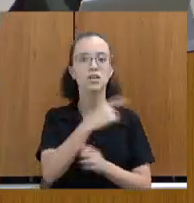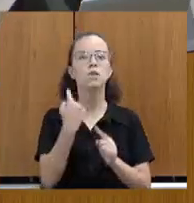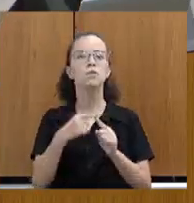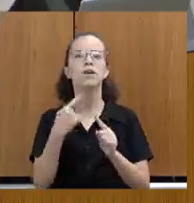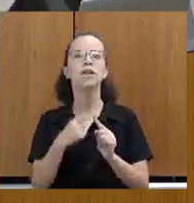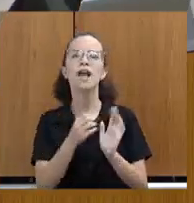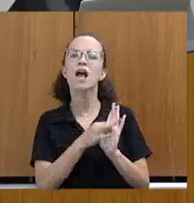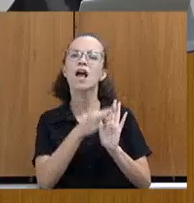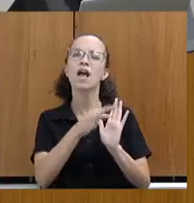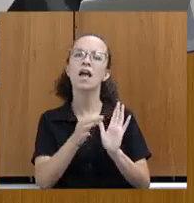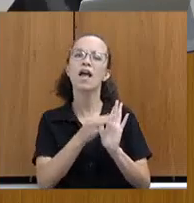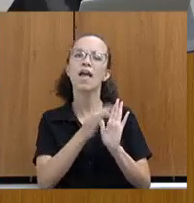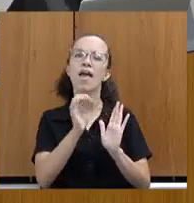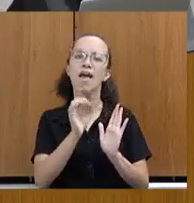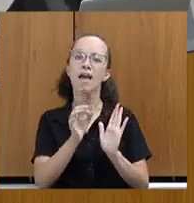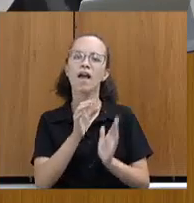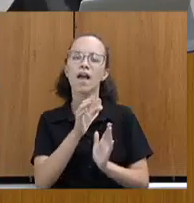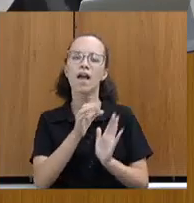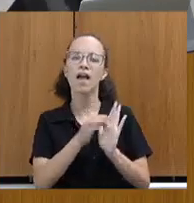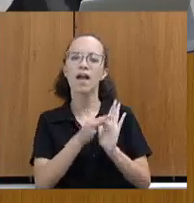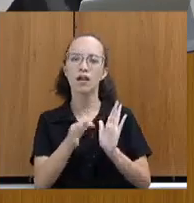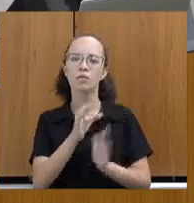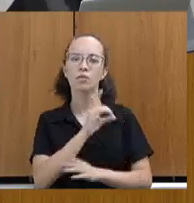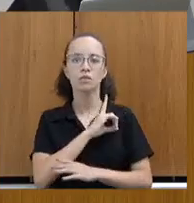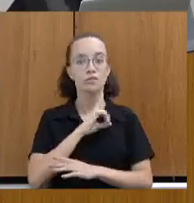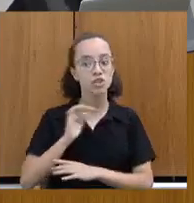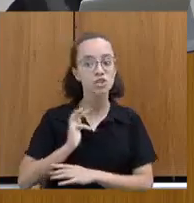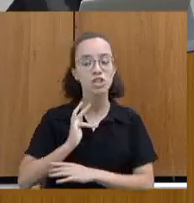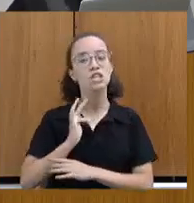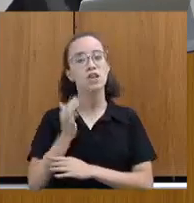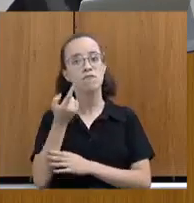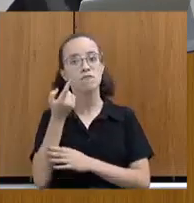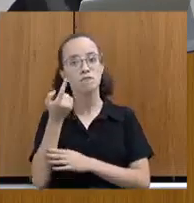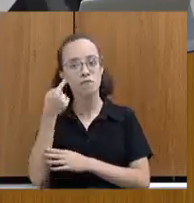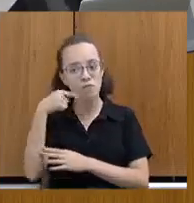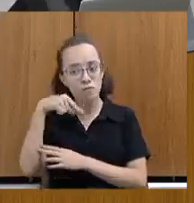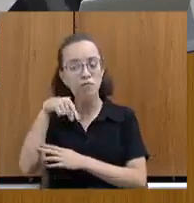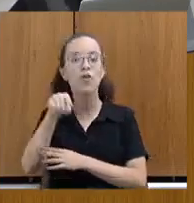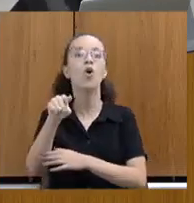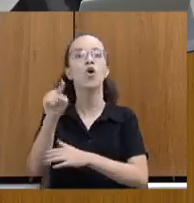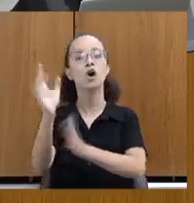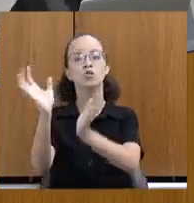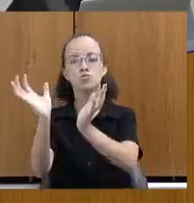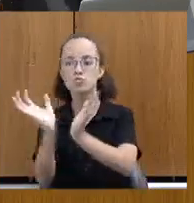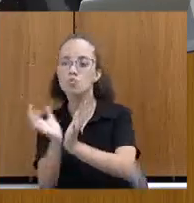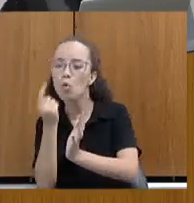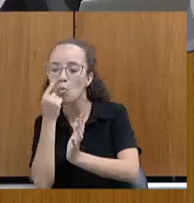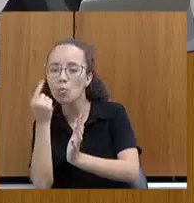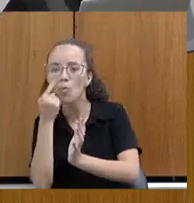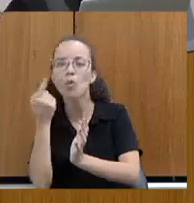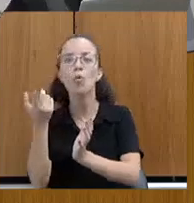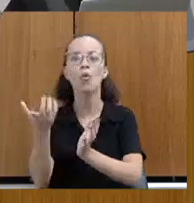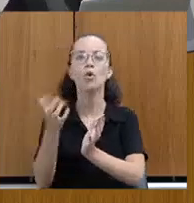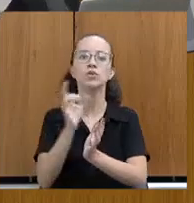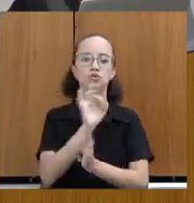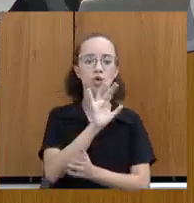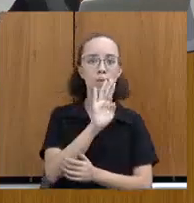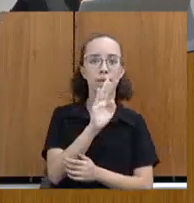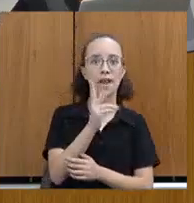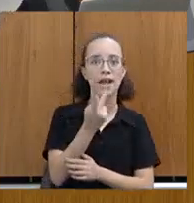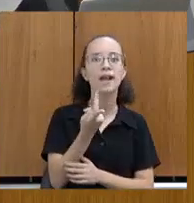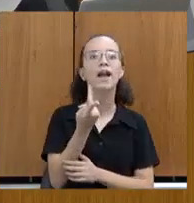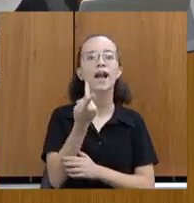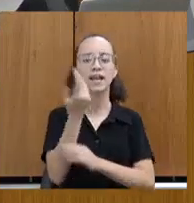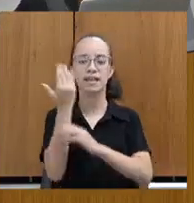recomendação da Defensoria, que teve lá no abrigamento... Só o Belo Horizonte deu o